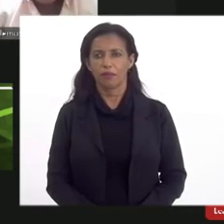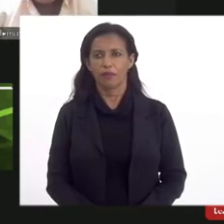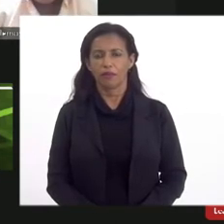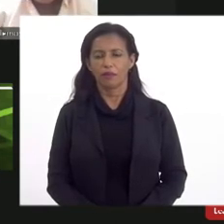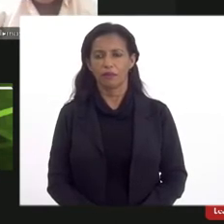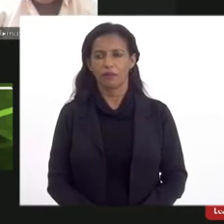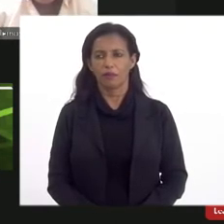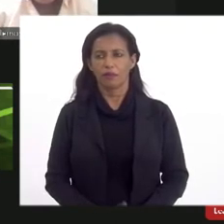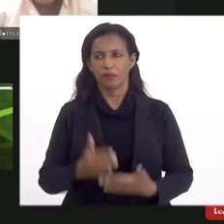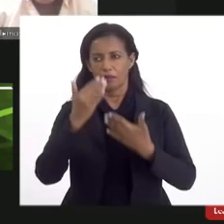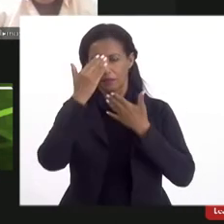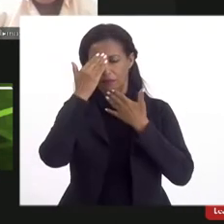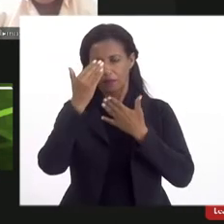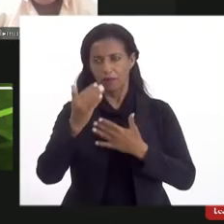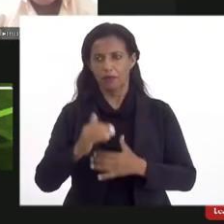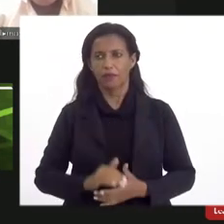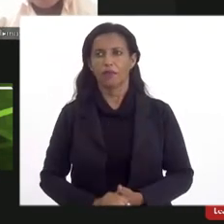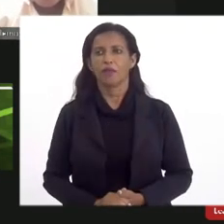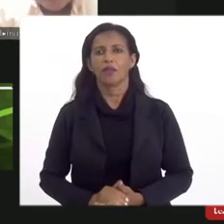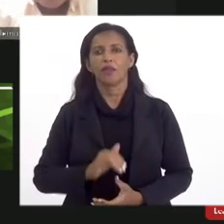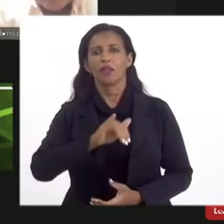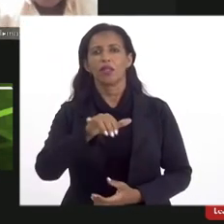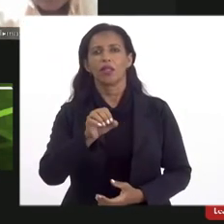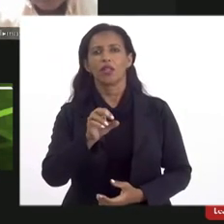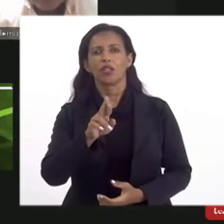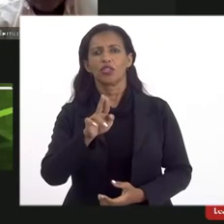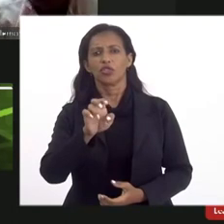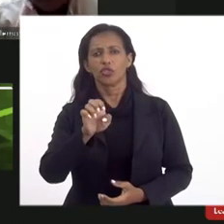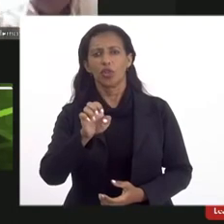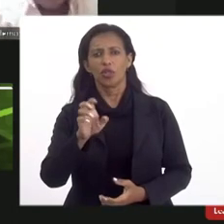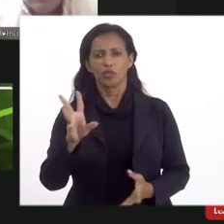obrigado Cássia Jorge vai complementar